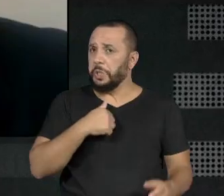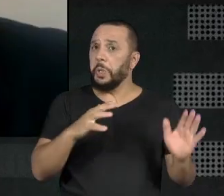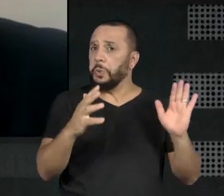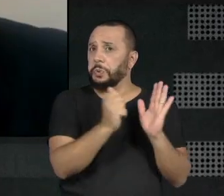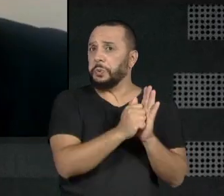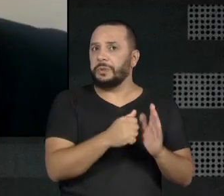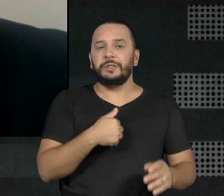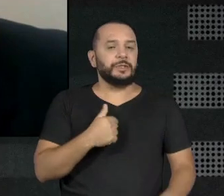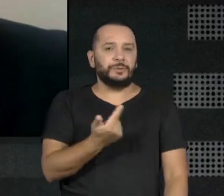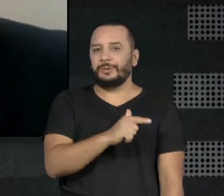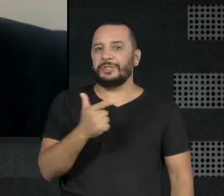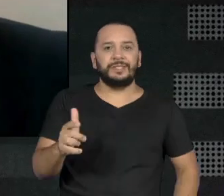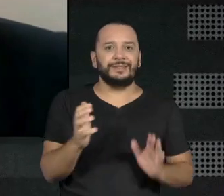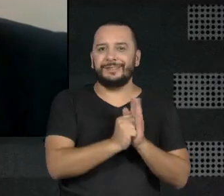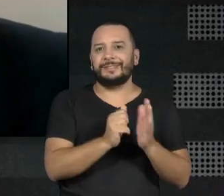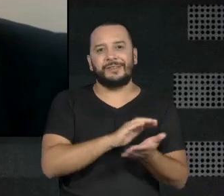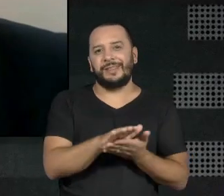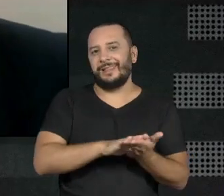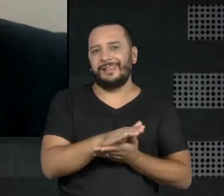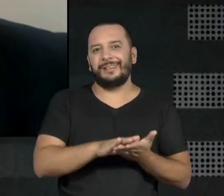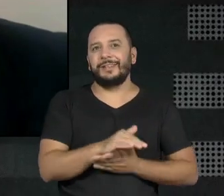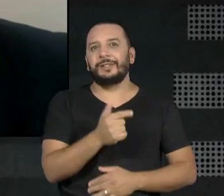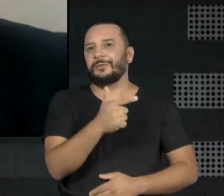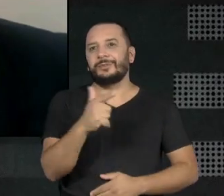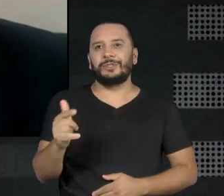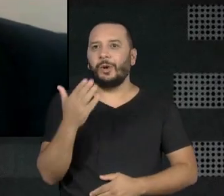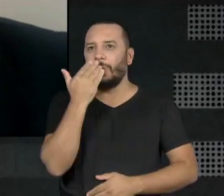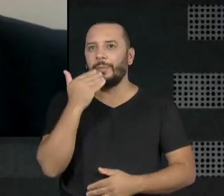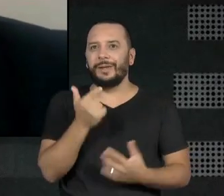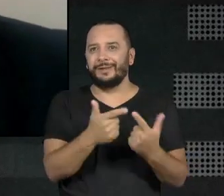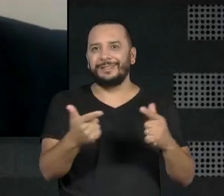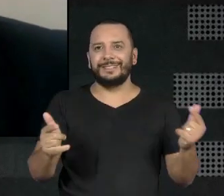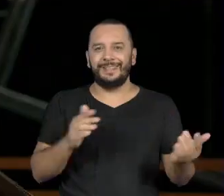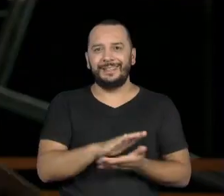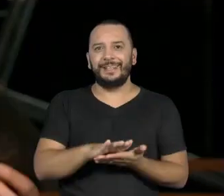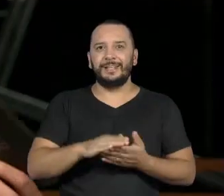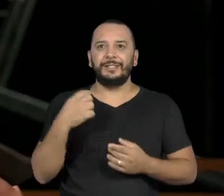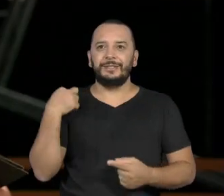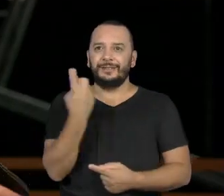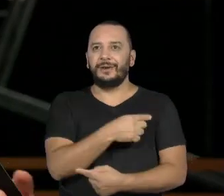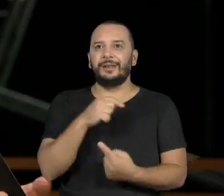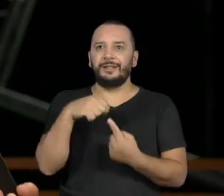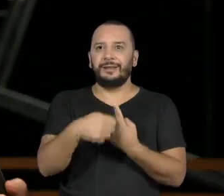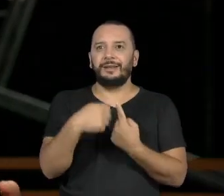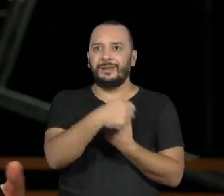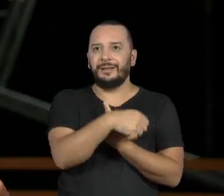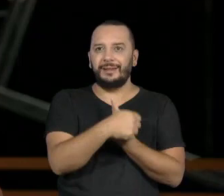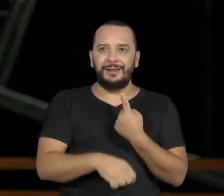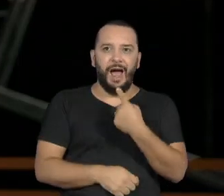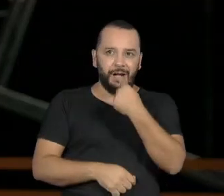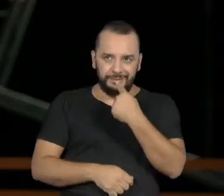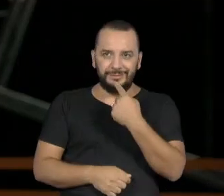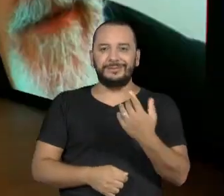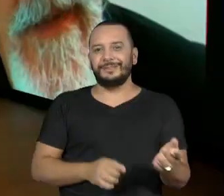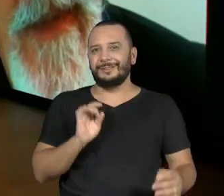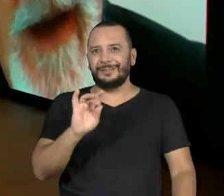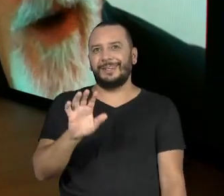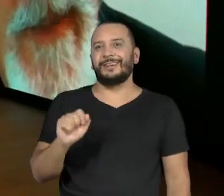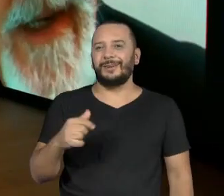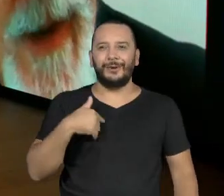tinha nem lugar para ficar, nem comida. A gente comia banana. Uma confusão que deu, eu sabia?